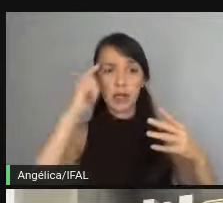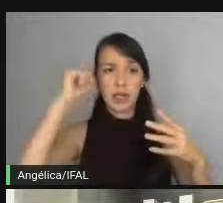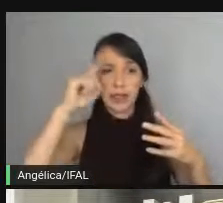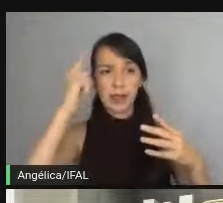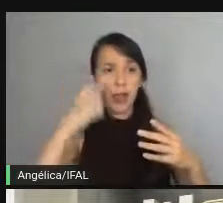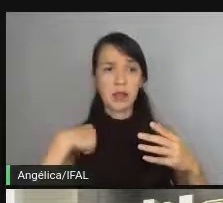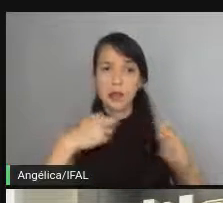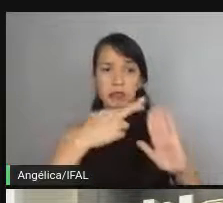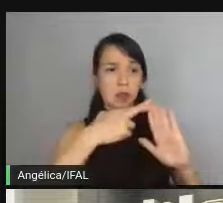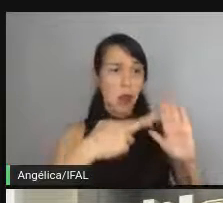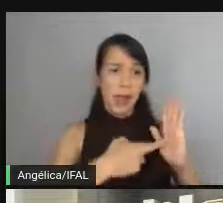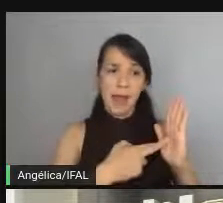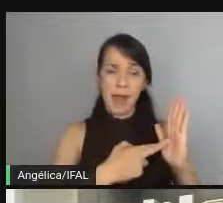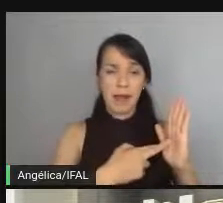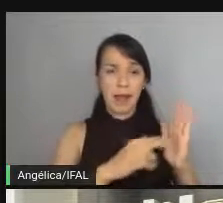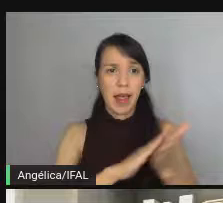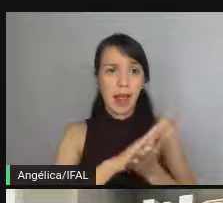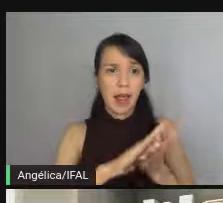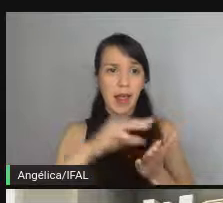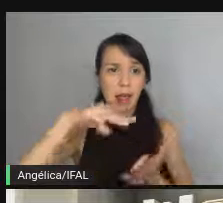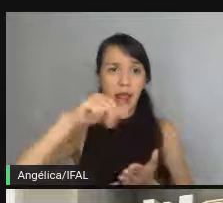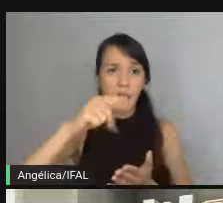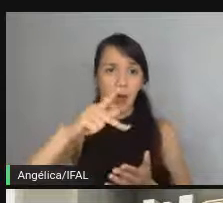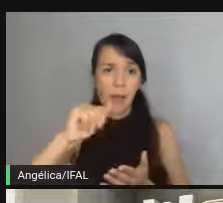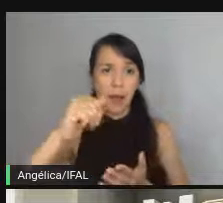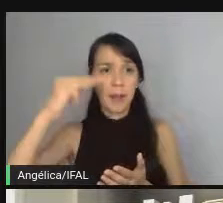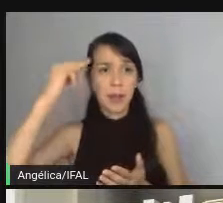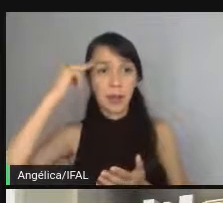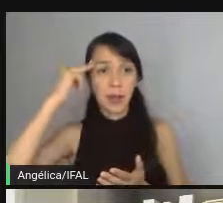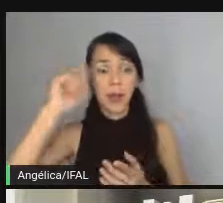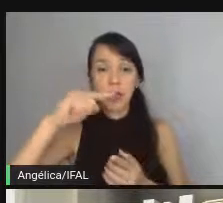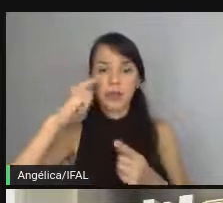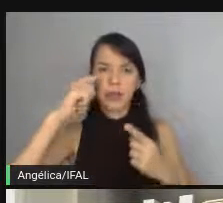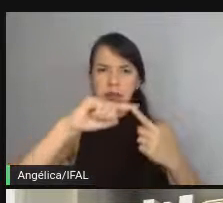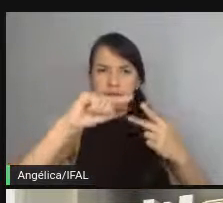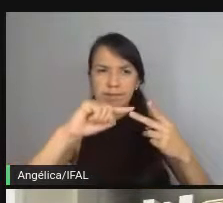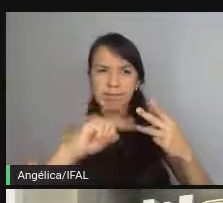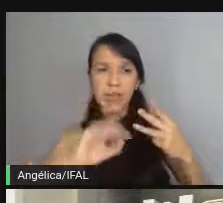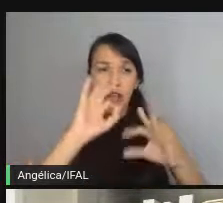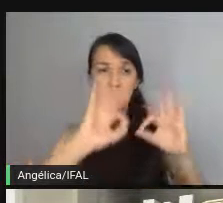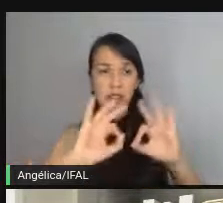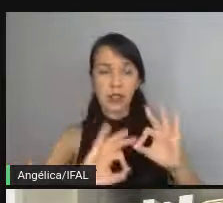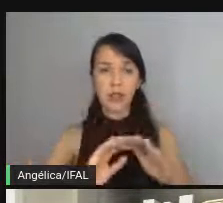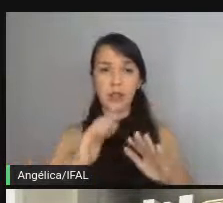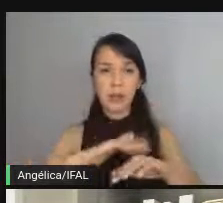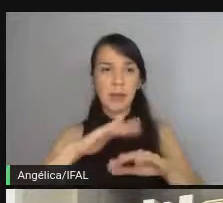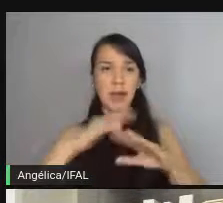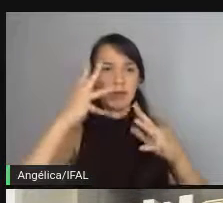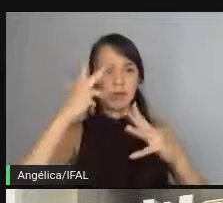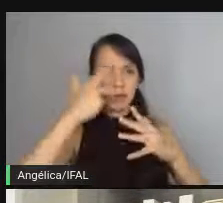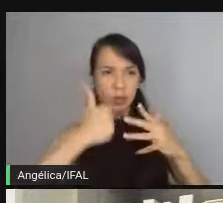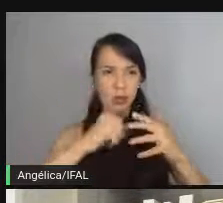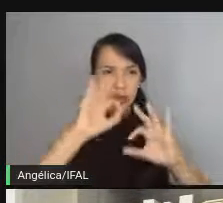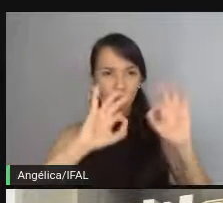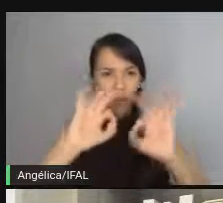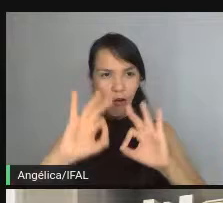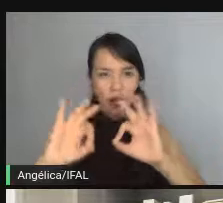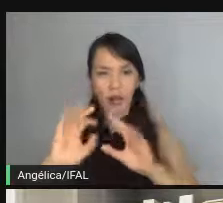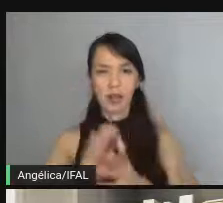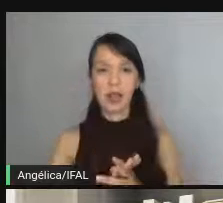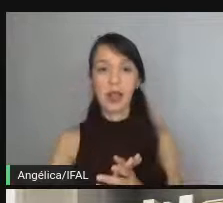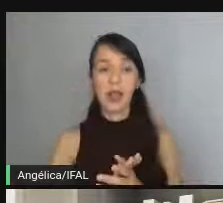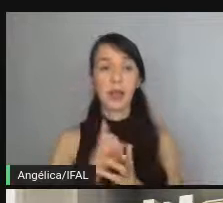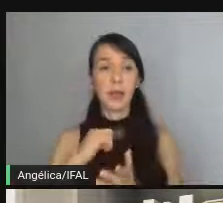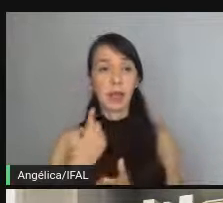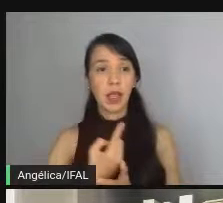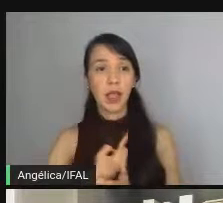segui nenhuma regra no mapa mental, mas aí, depois que eu fui pegando as ideias, eu vou tentando deixar um pouquinho mais bonito, formatando, para